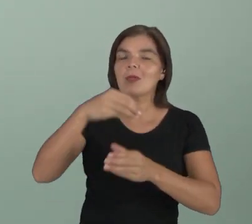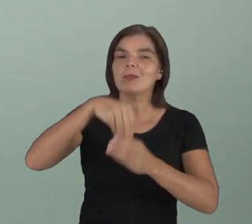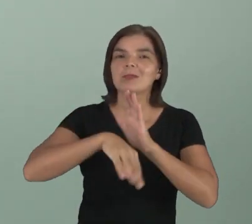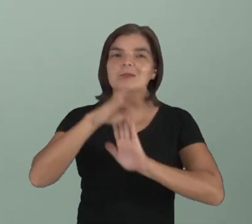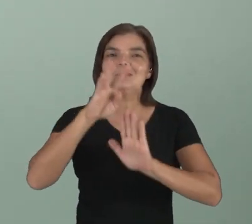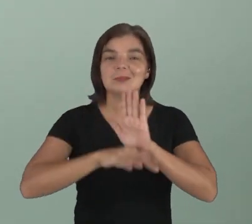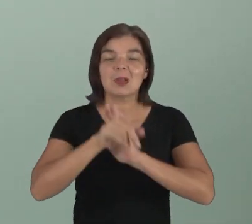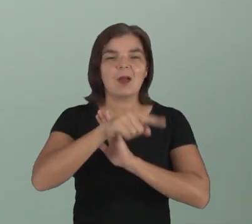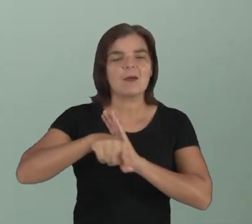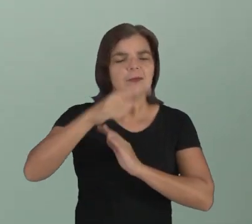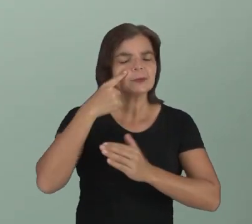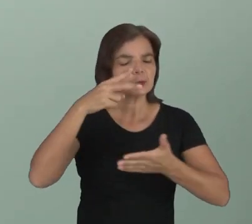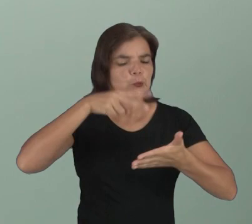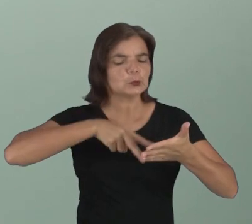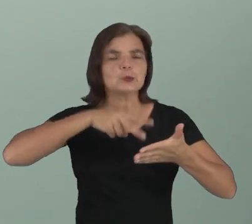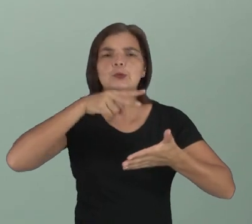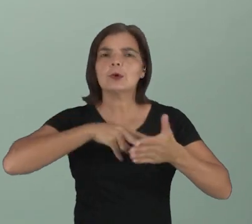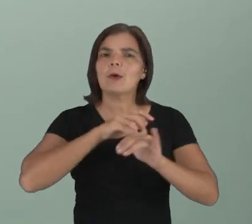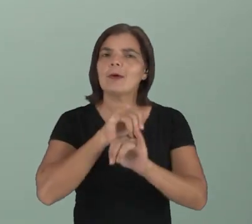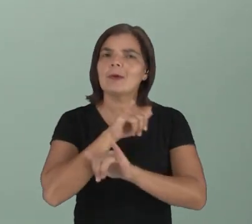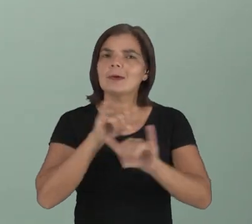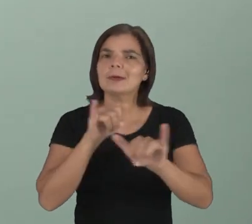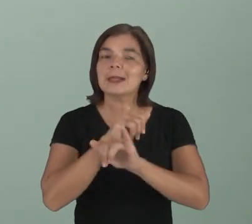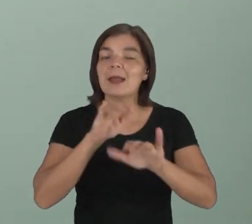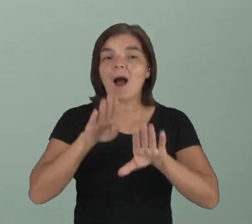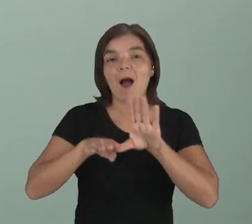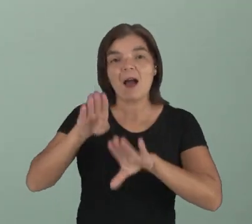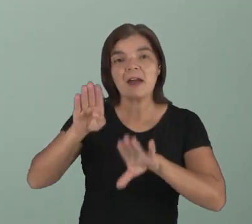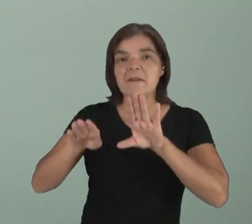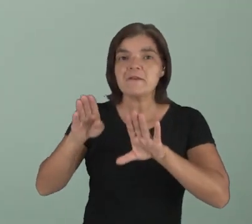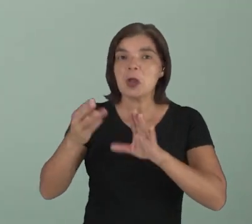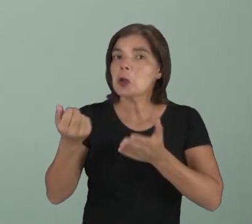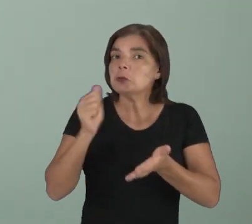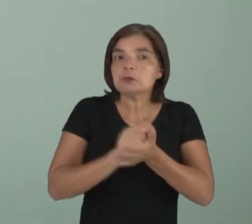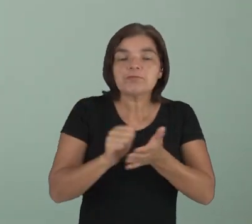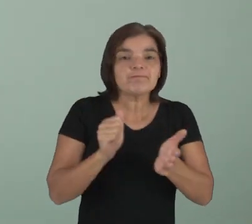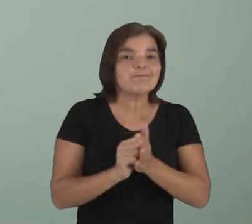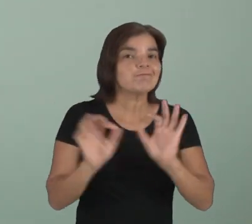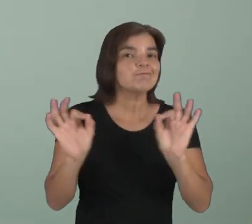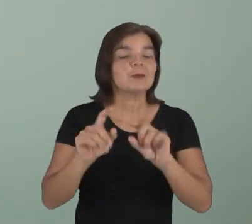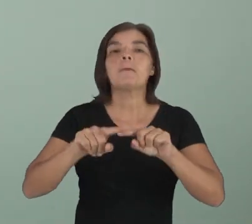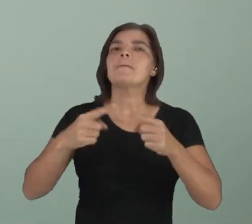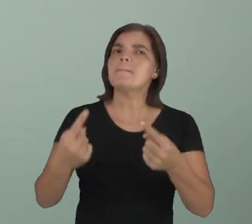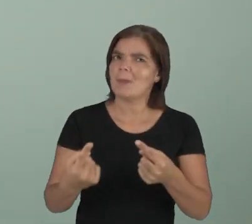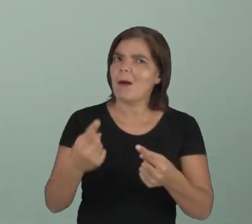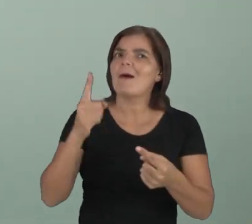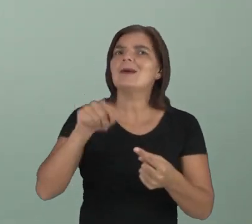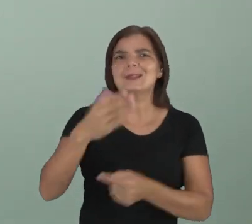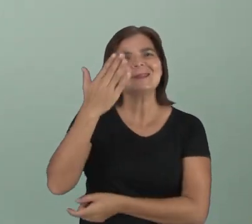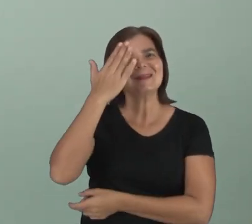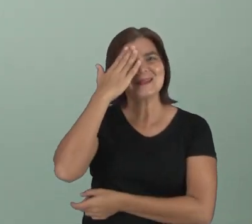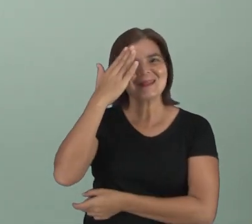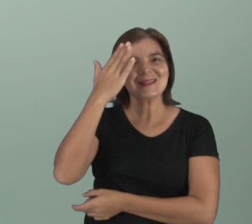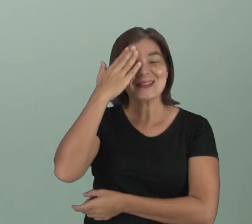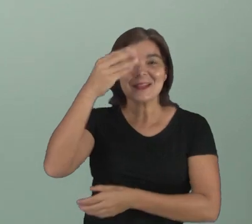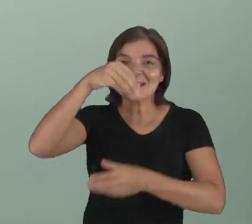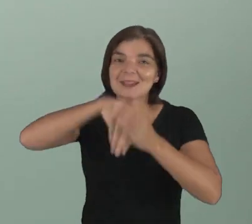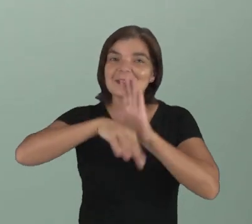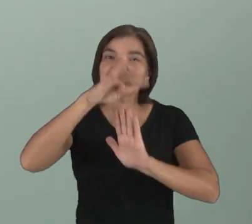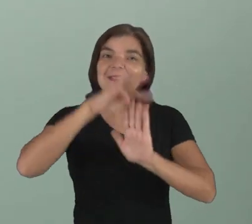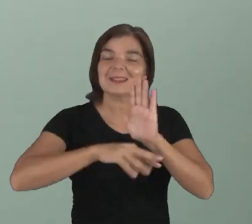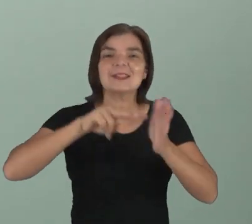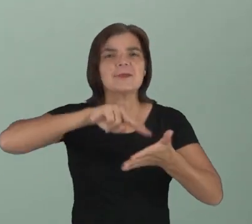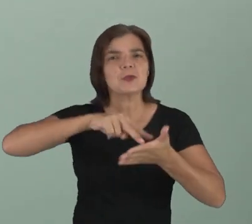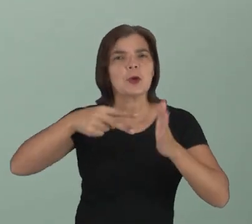texto. É você olhar aquela informação que muitas vezes não está escrita, mas está subentendida. Ou